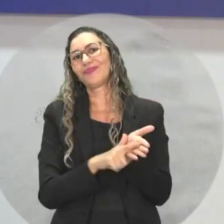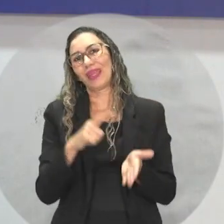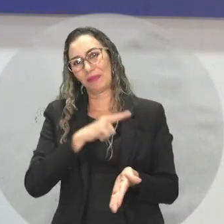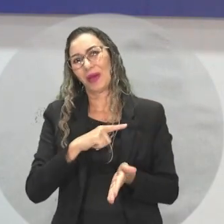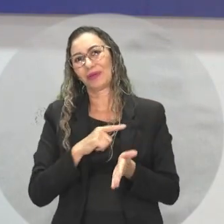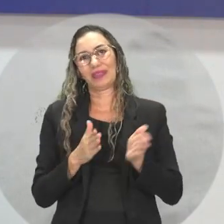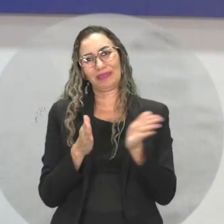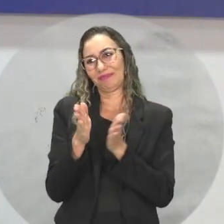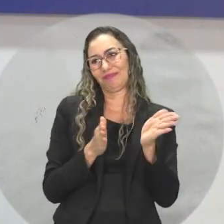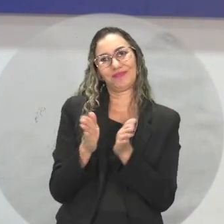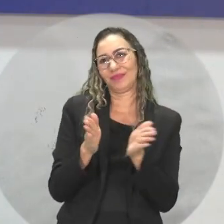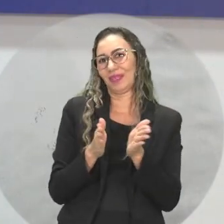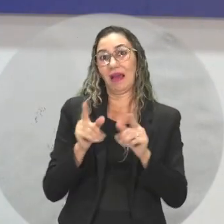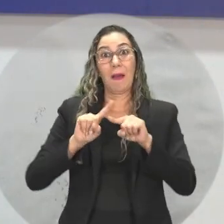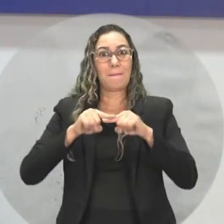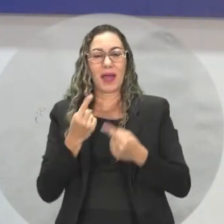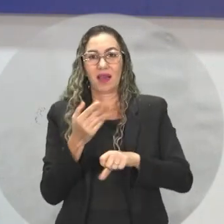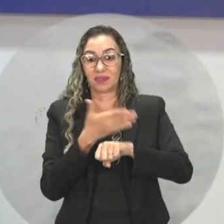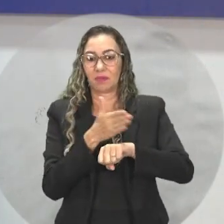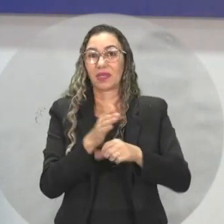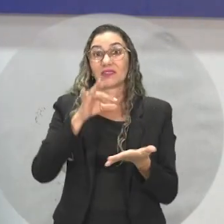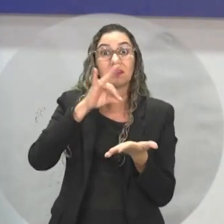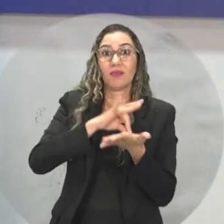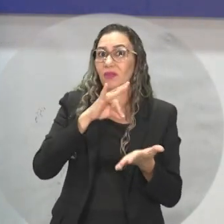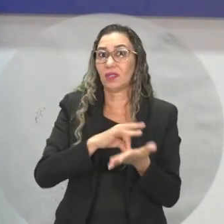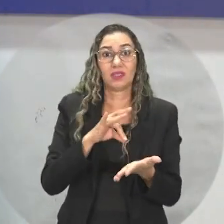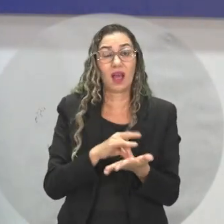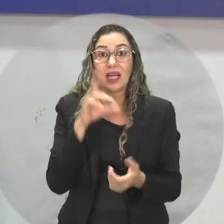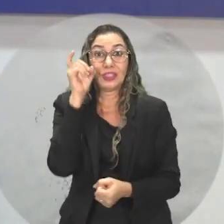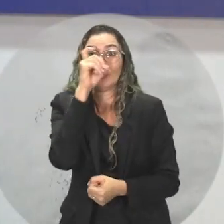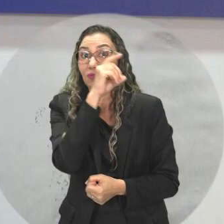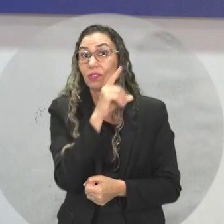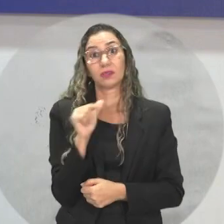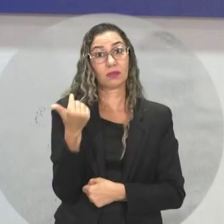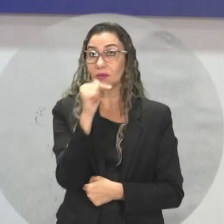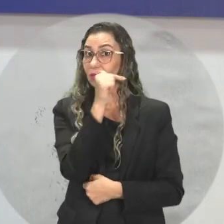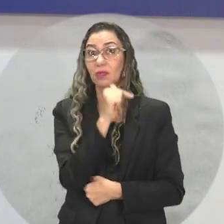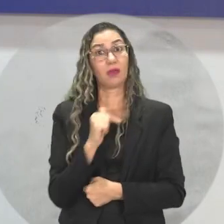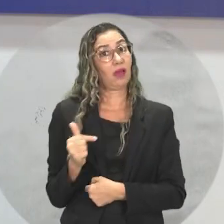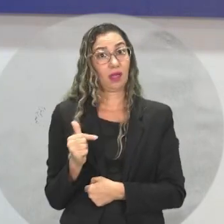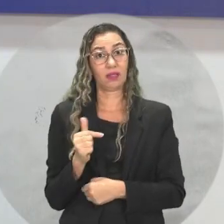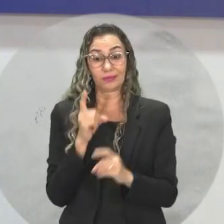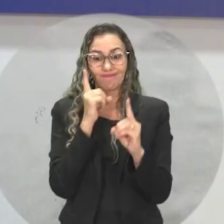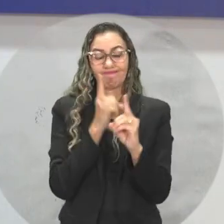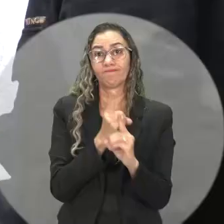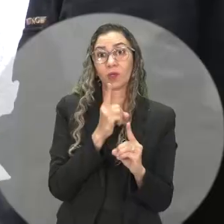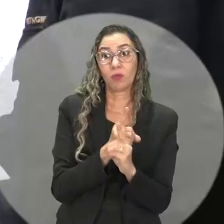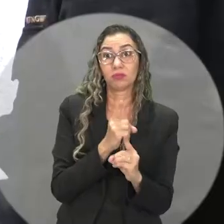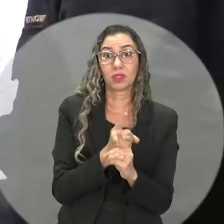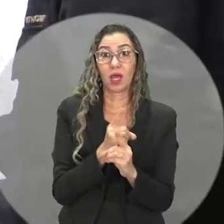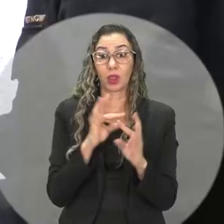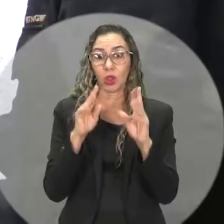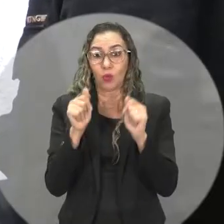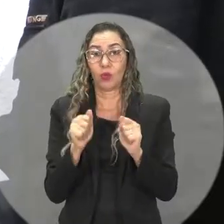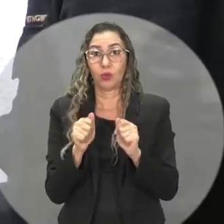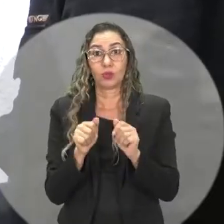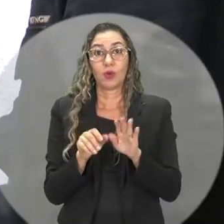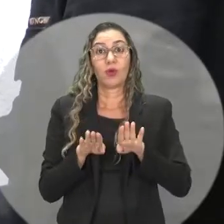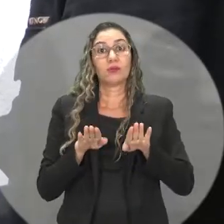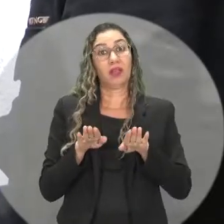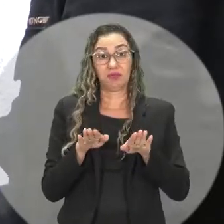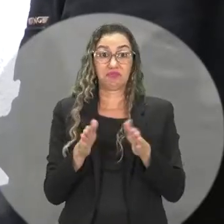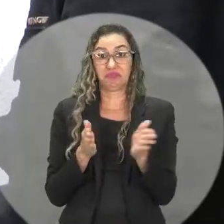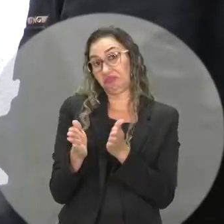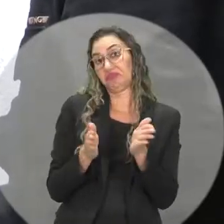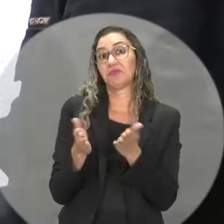não tem nenhuma. É muito difícil a gente encontrar algo acessível para nós. A superintendente